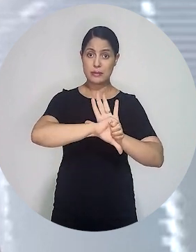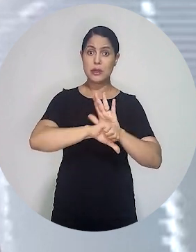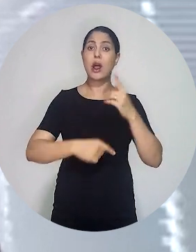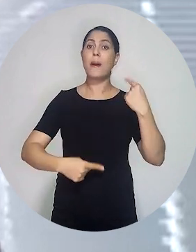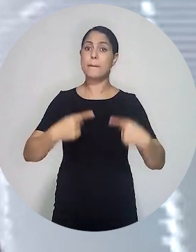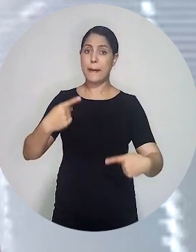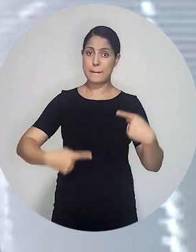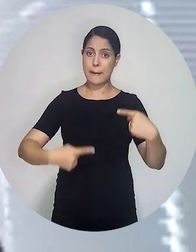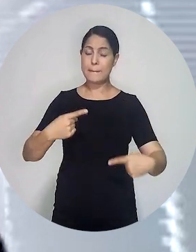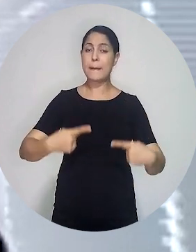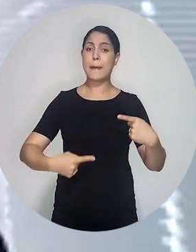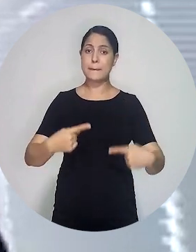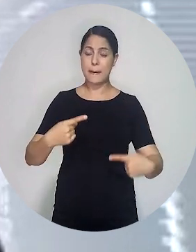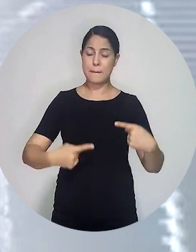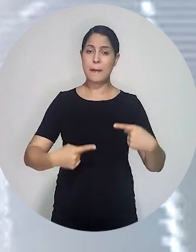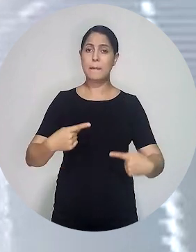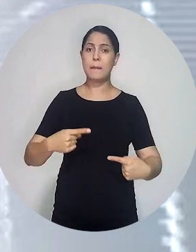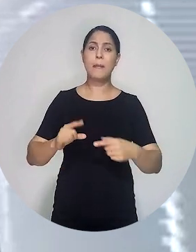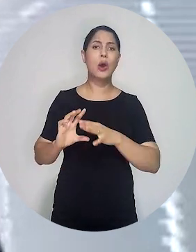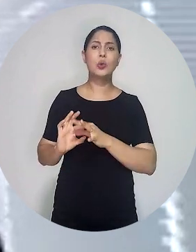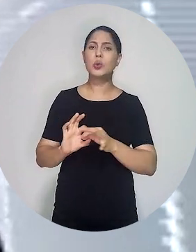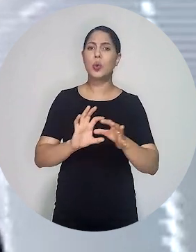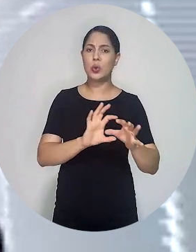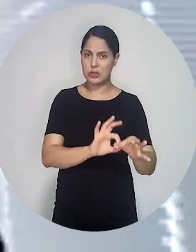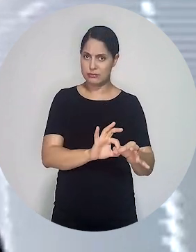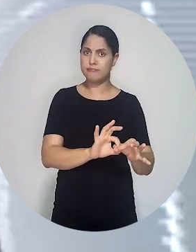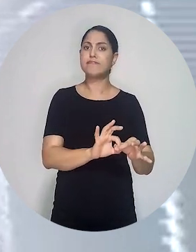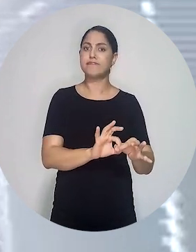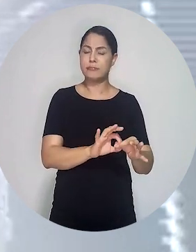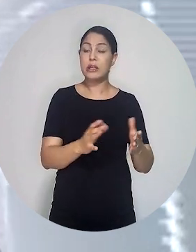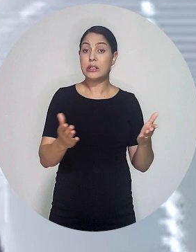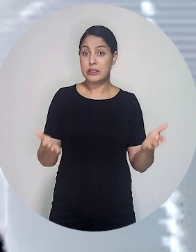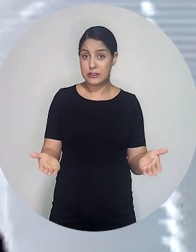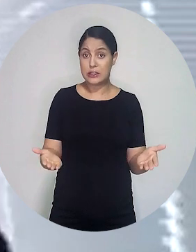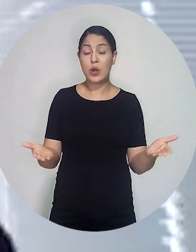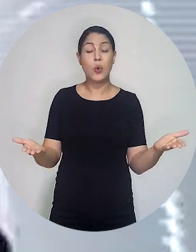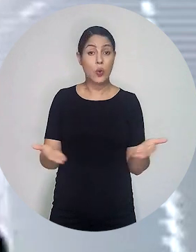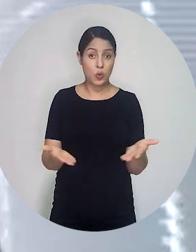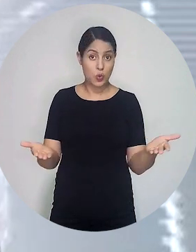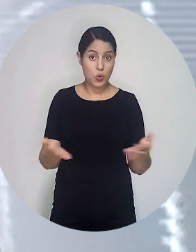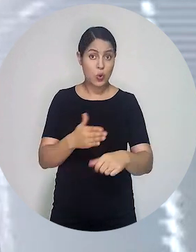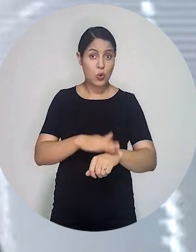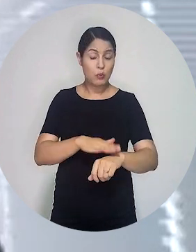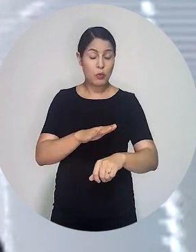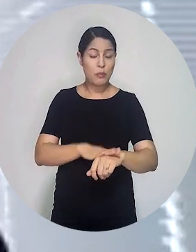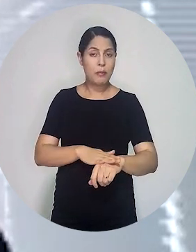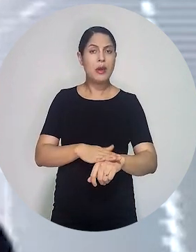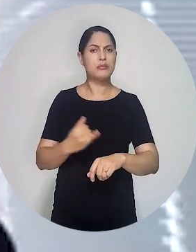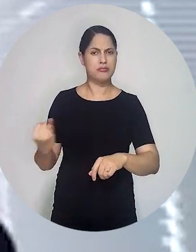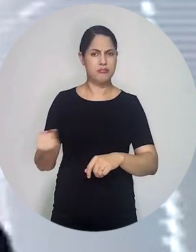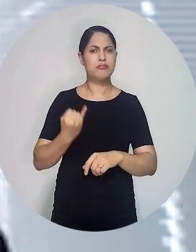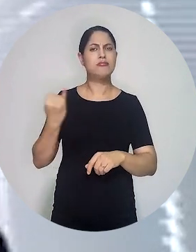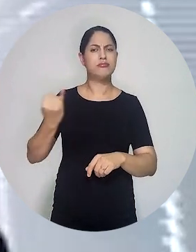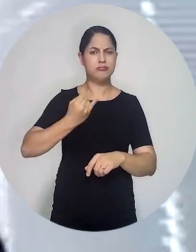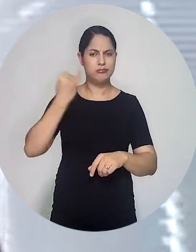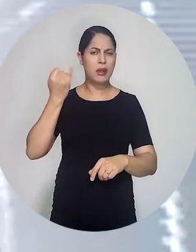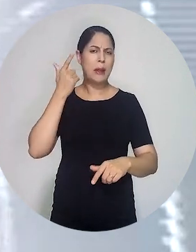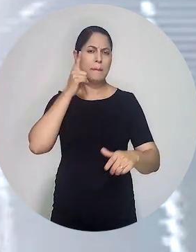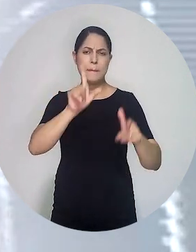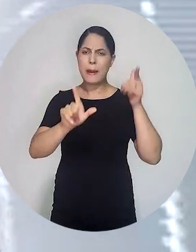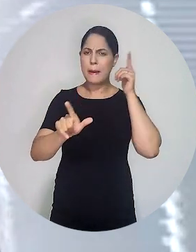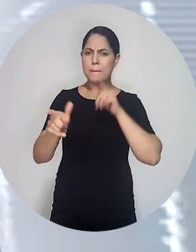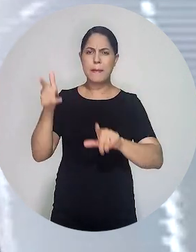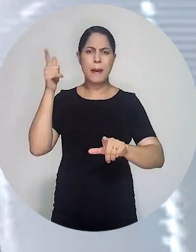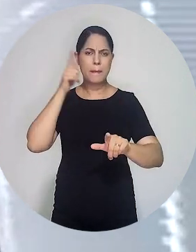justiça penal e do sistema relacionado a todo o envolvimento com a advocacia criminal. E, neste